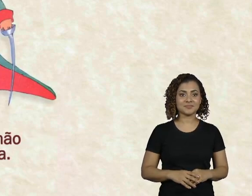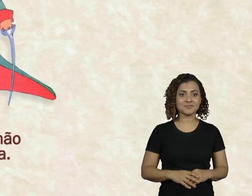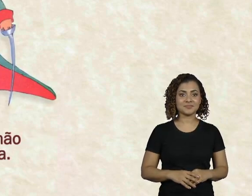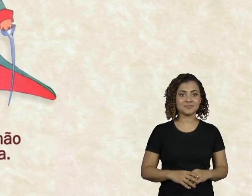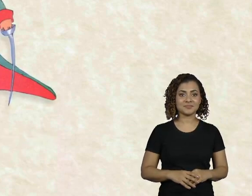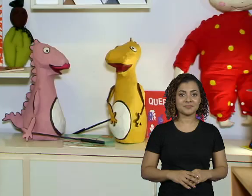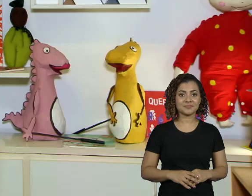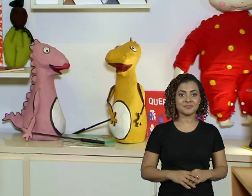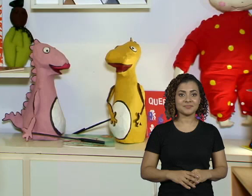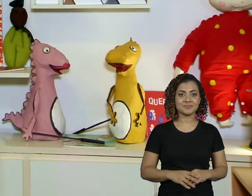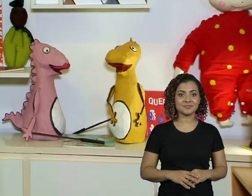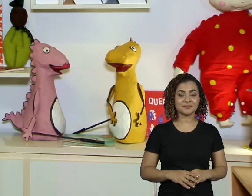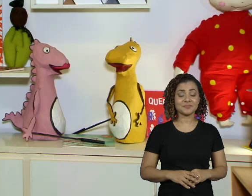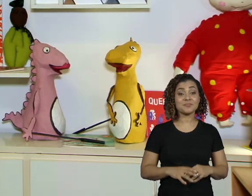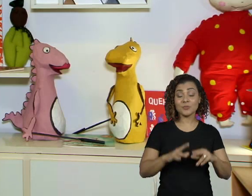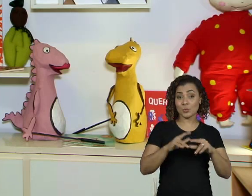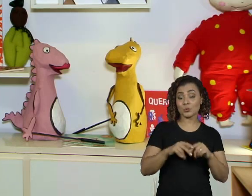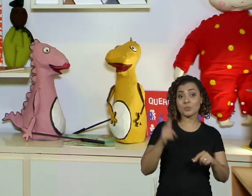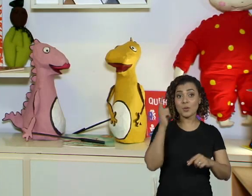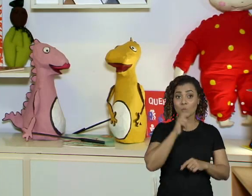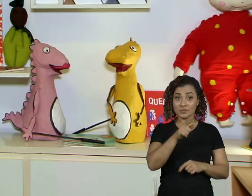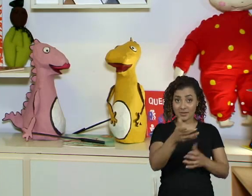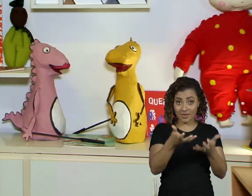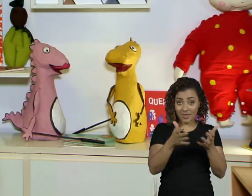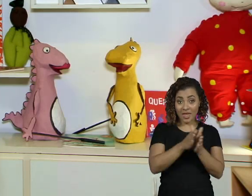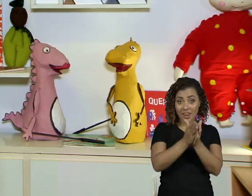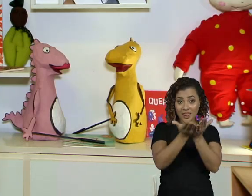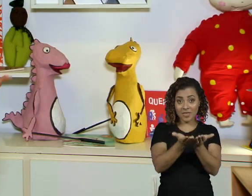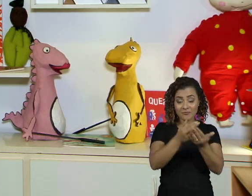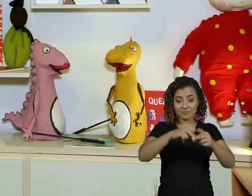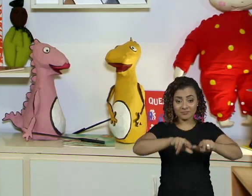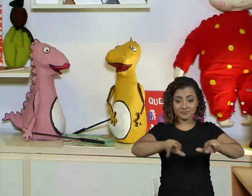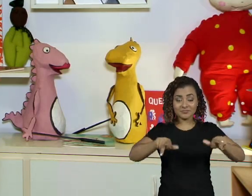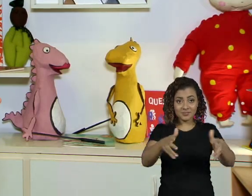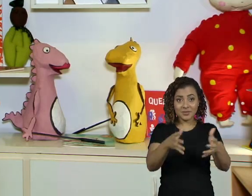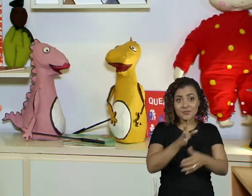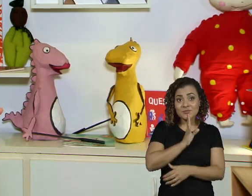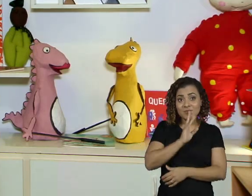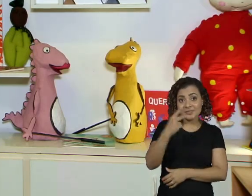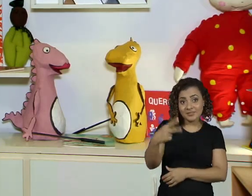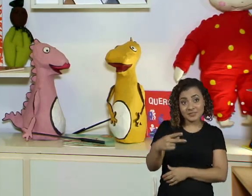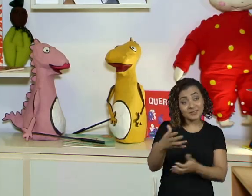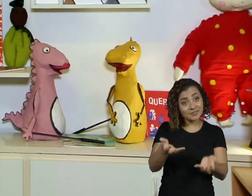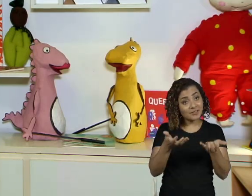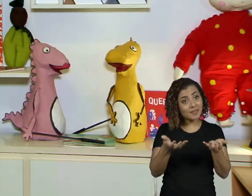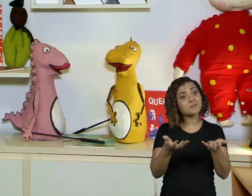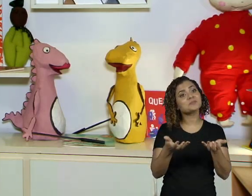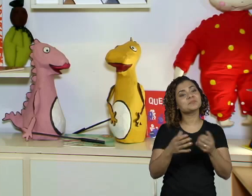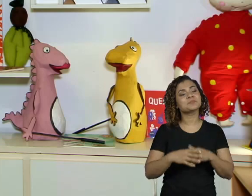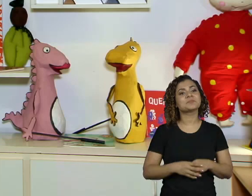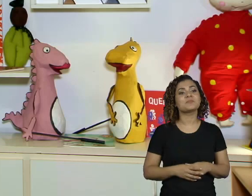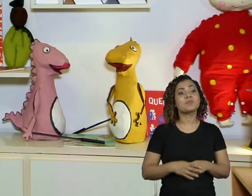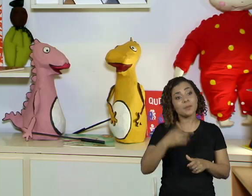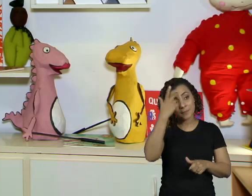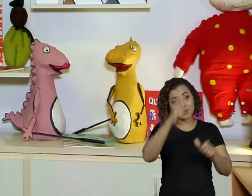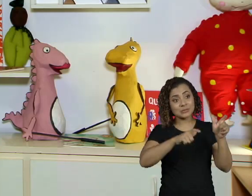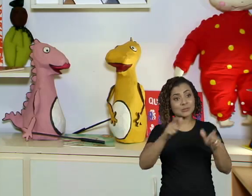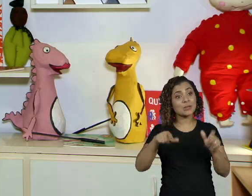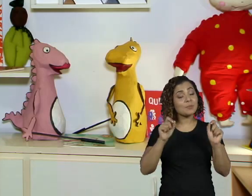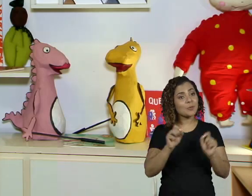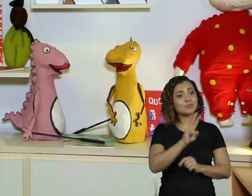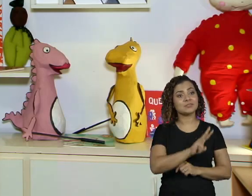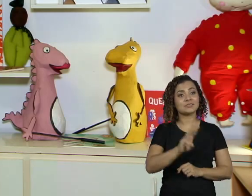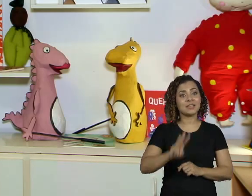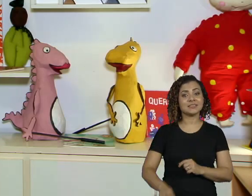arqueada. Para poder ter acesso aos livros e poder conhecer um pouco mais do trabalho, as pessoas podem acessar